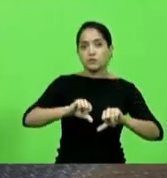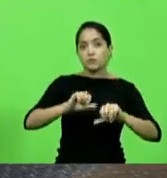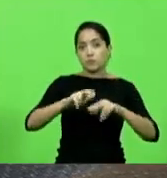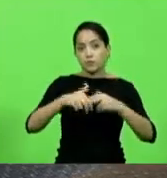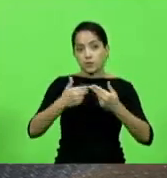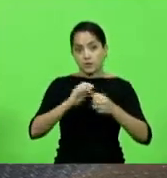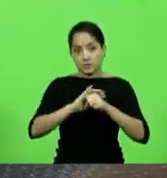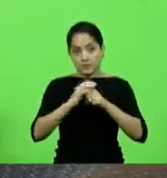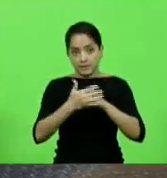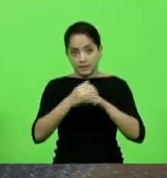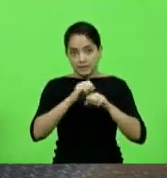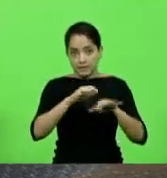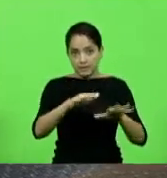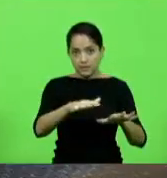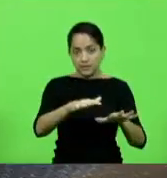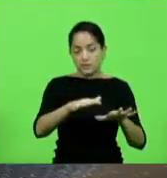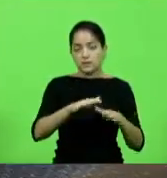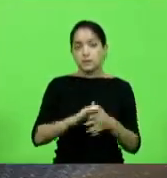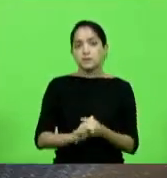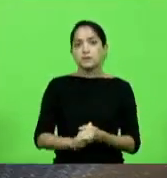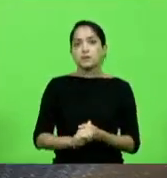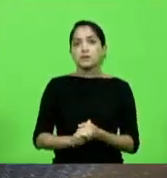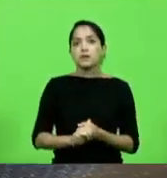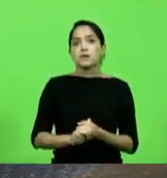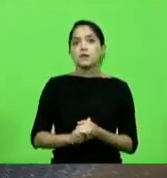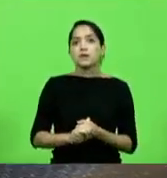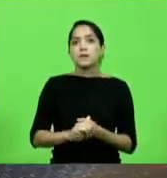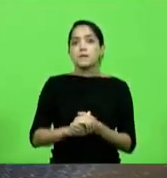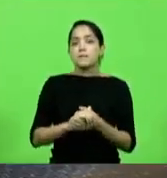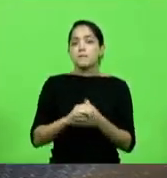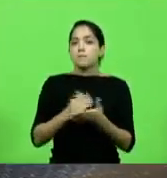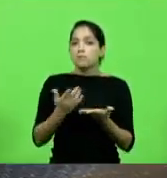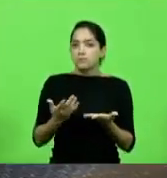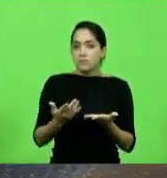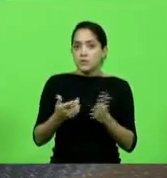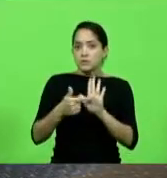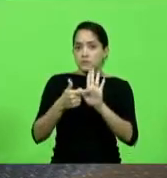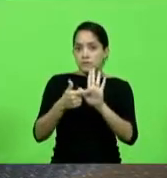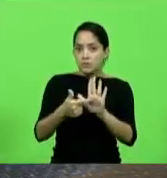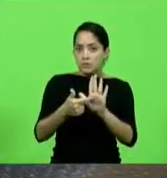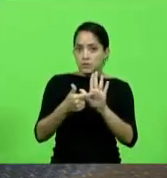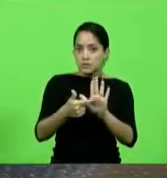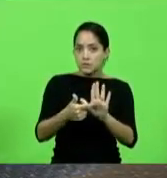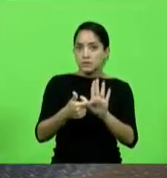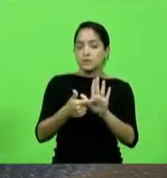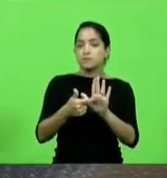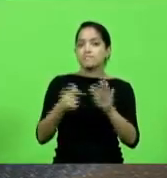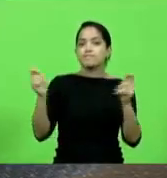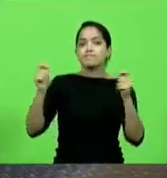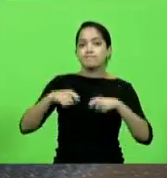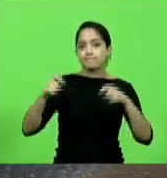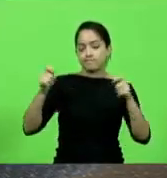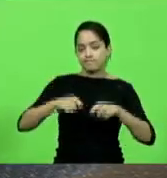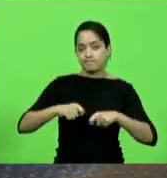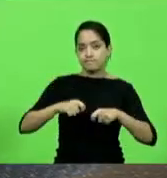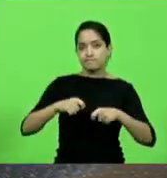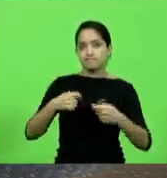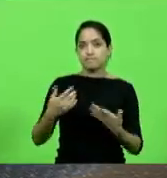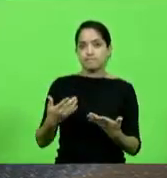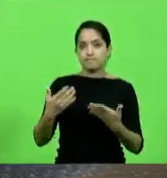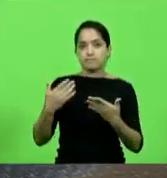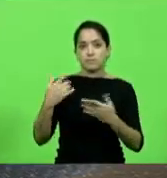do Covid-19 mesmo assim Santa Catarina vem demonstrando a sua capacidade de